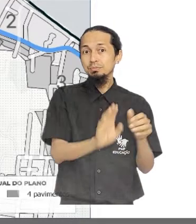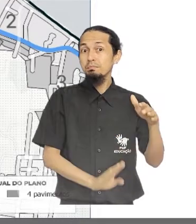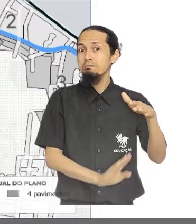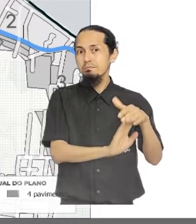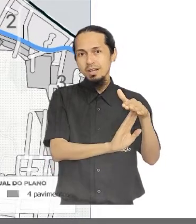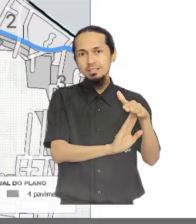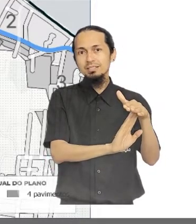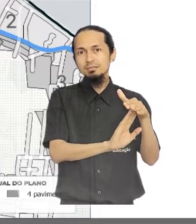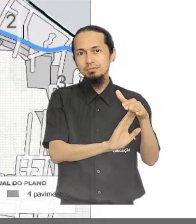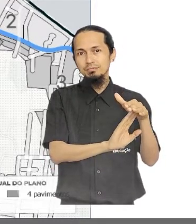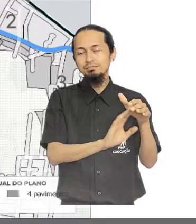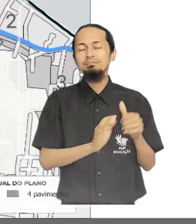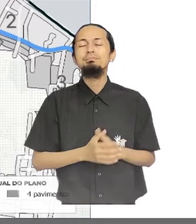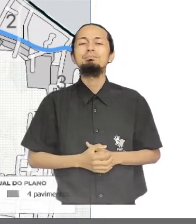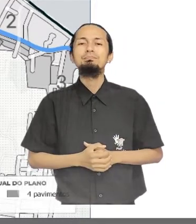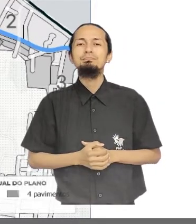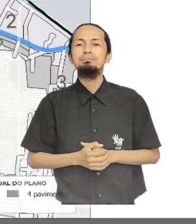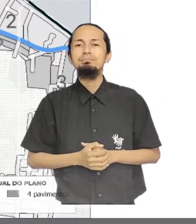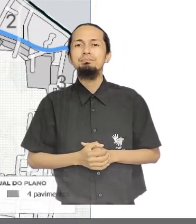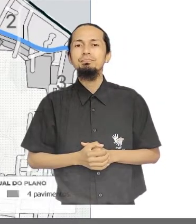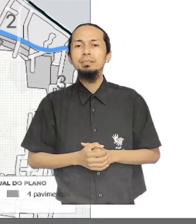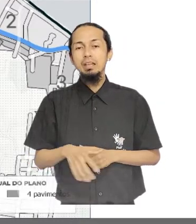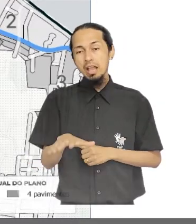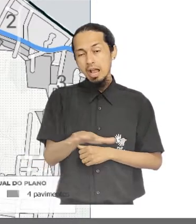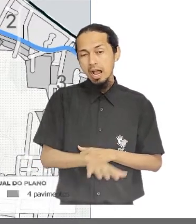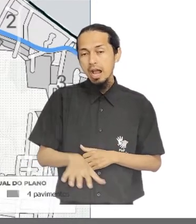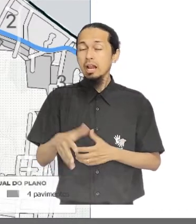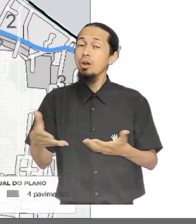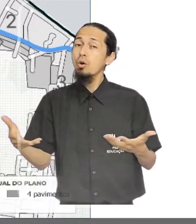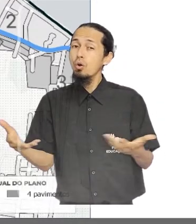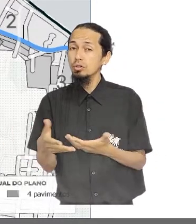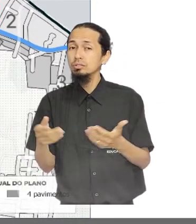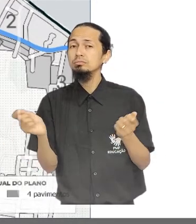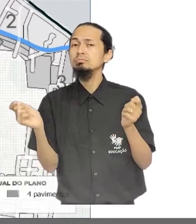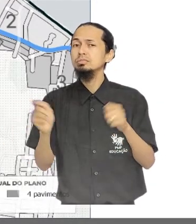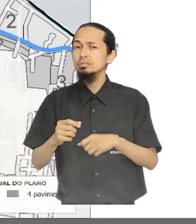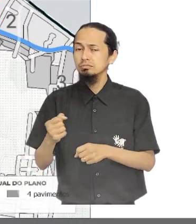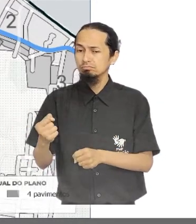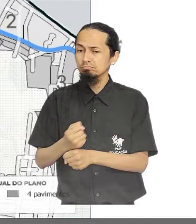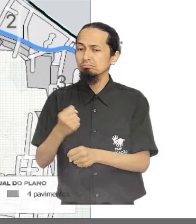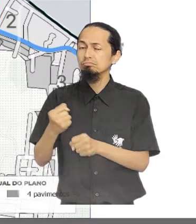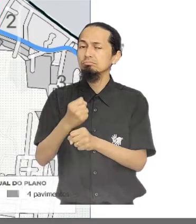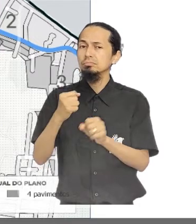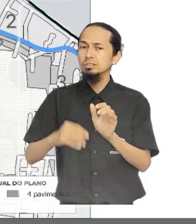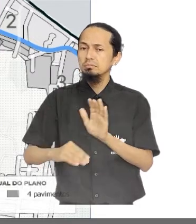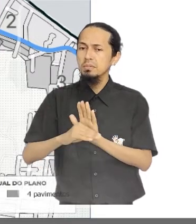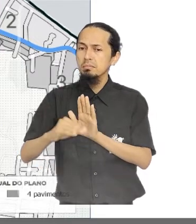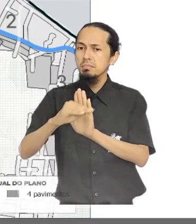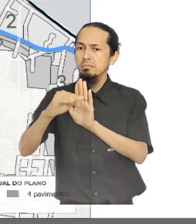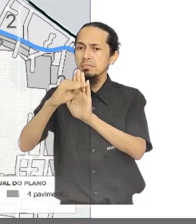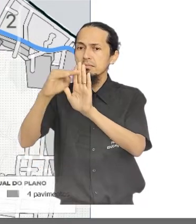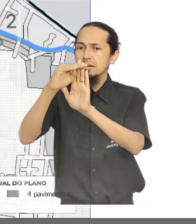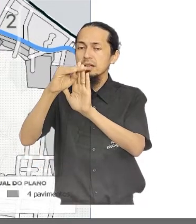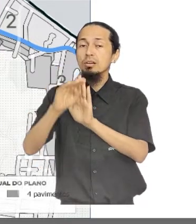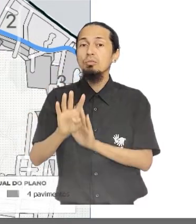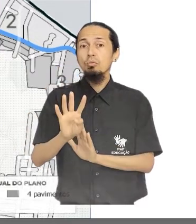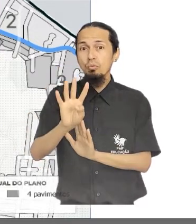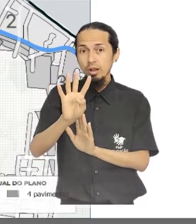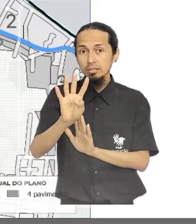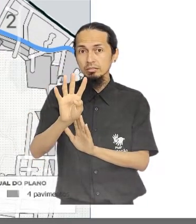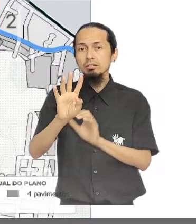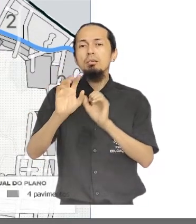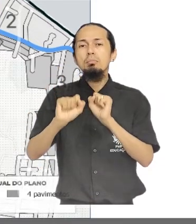máxima de cinco pavimentos com os incentivos. Áreas onde já é permitida a construção de no máximo quatro